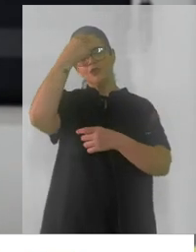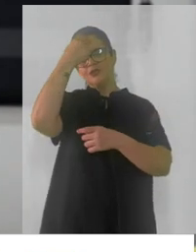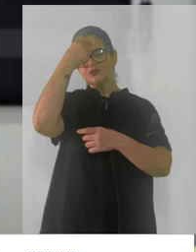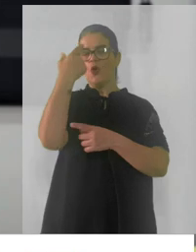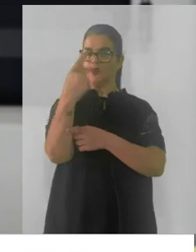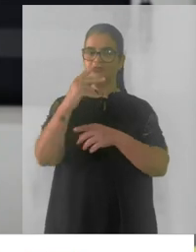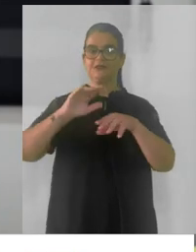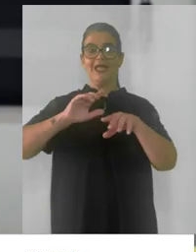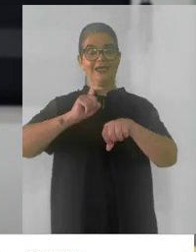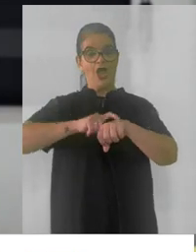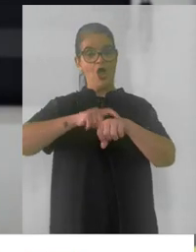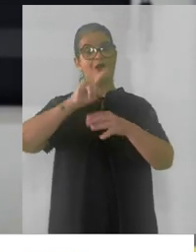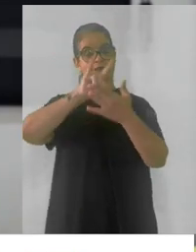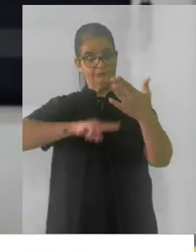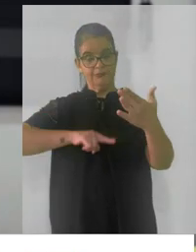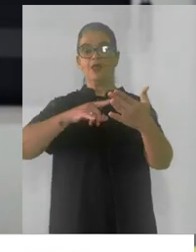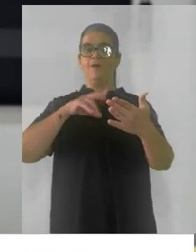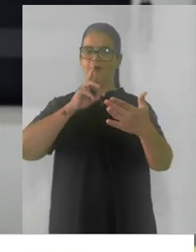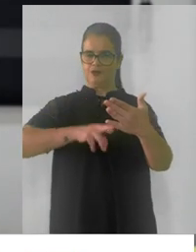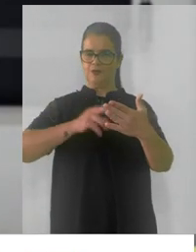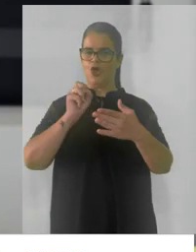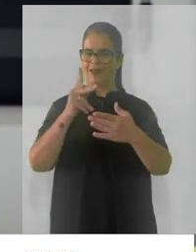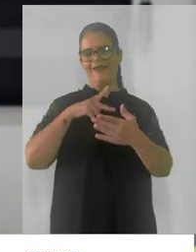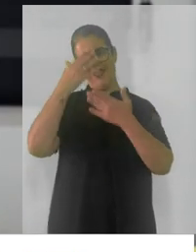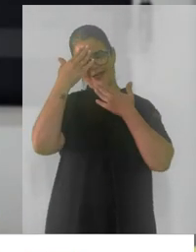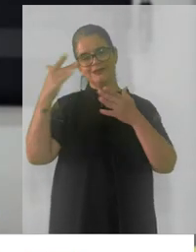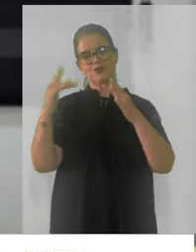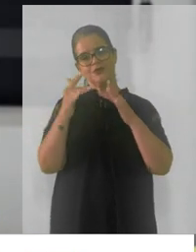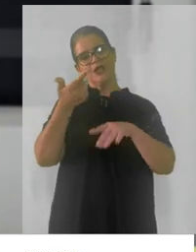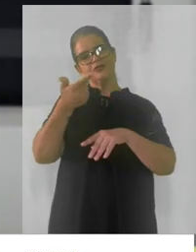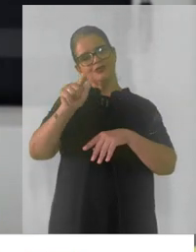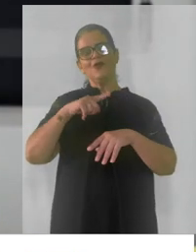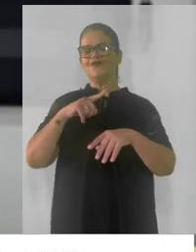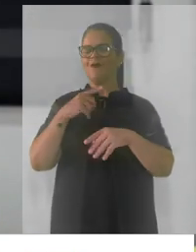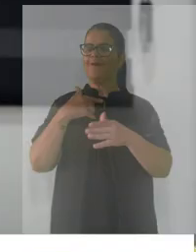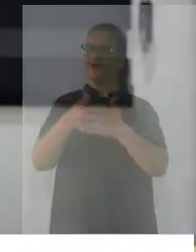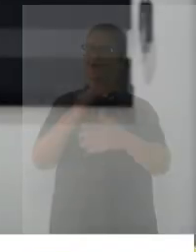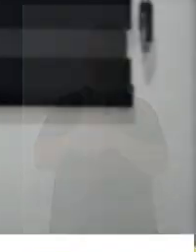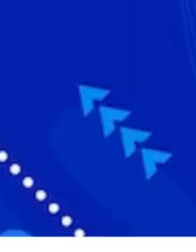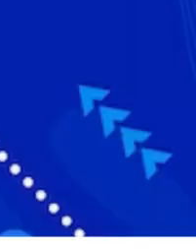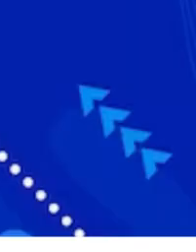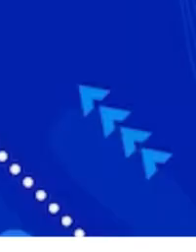que você for para a sua prova. Ok? Agradeço por mais esse contato e nos vemos nos próximos vídeos.